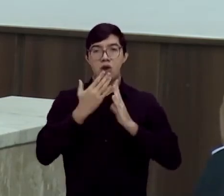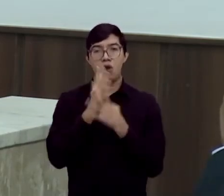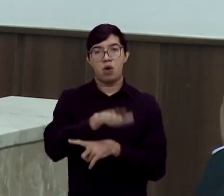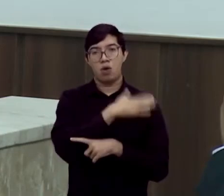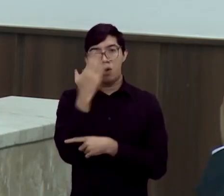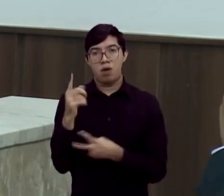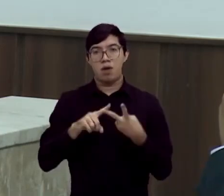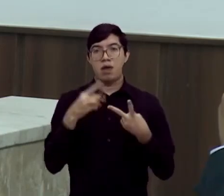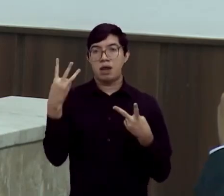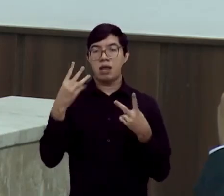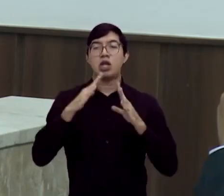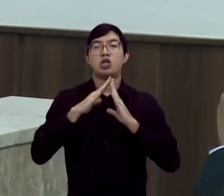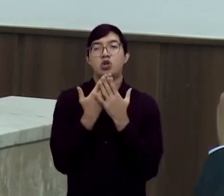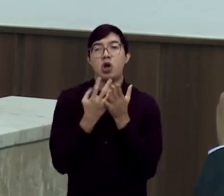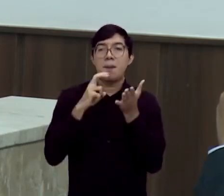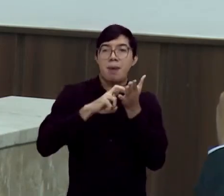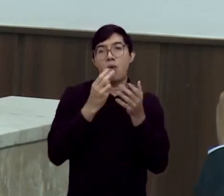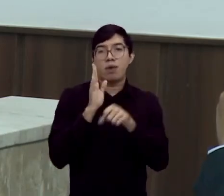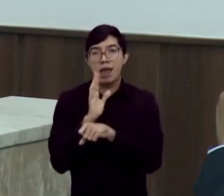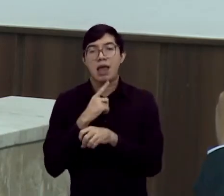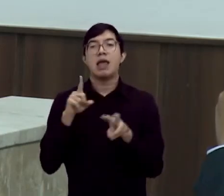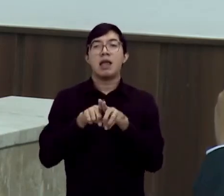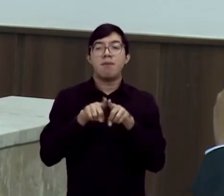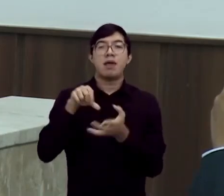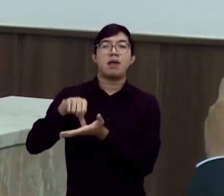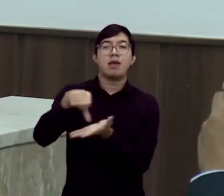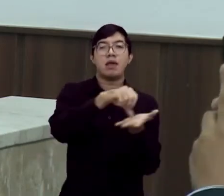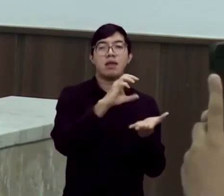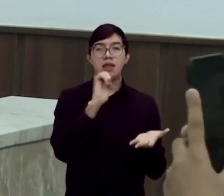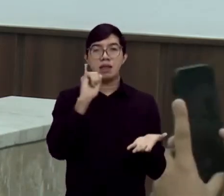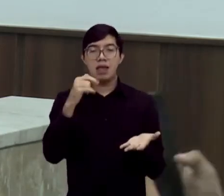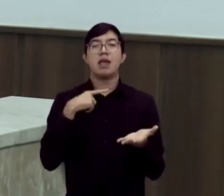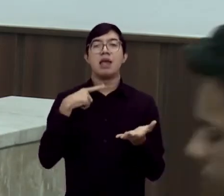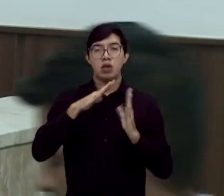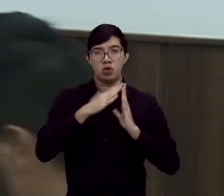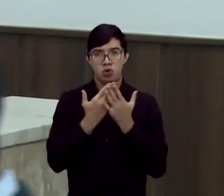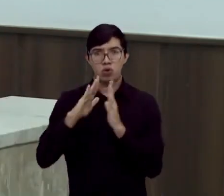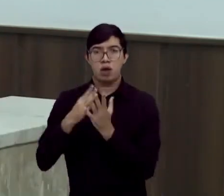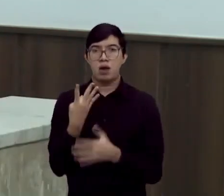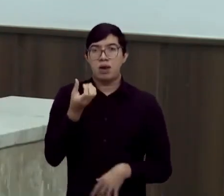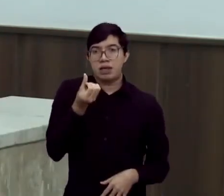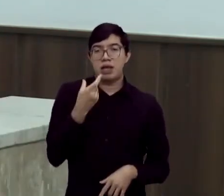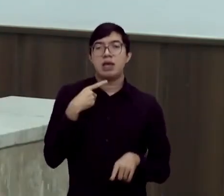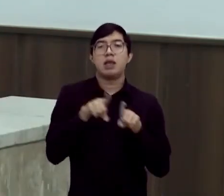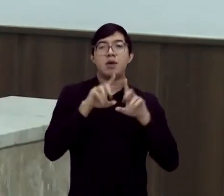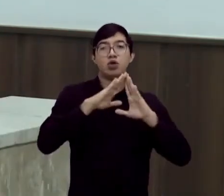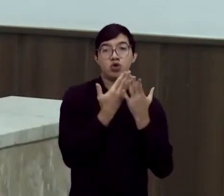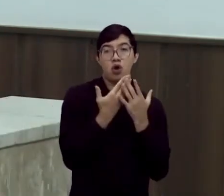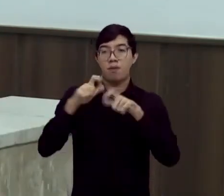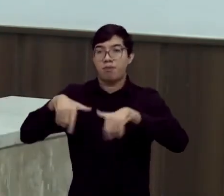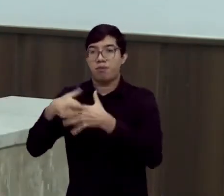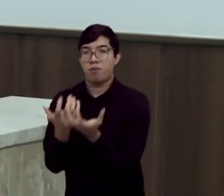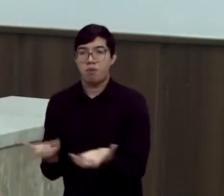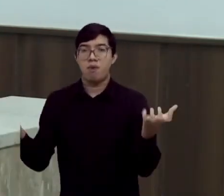escolas de tempo parcial, 17 centros de educação infantil e 46 areninhas até o final do mandato,